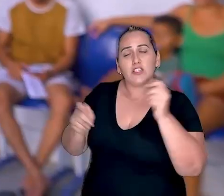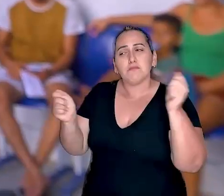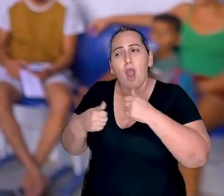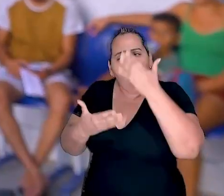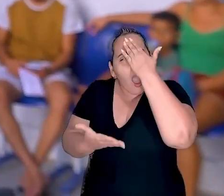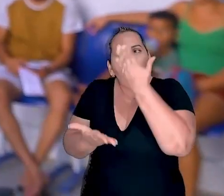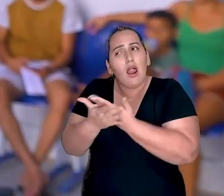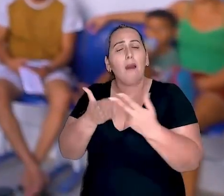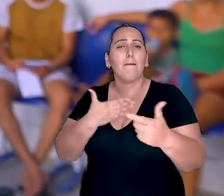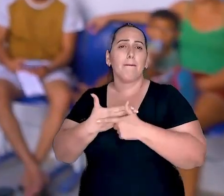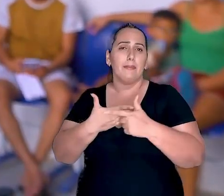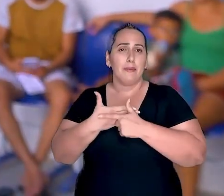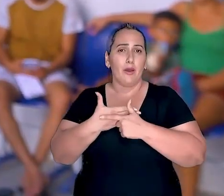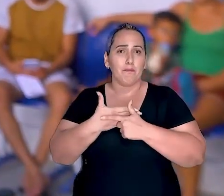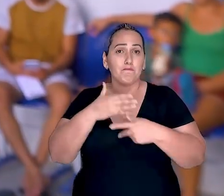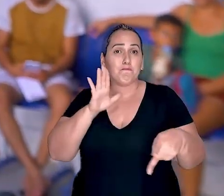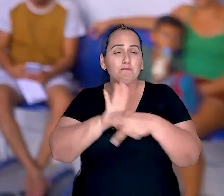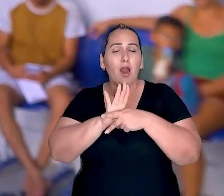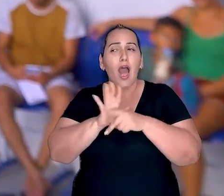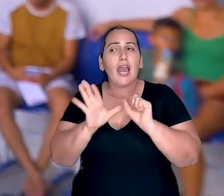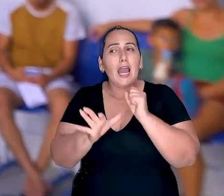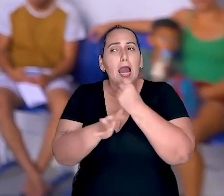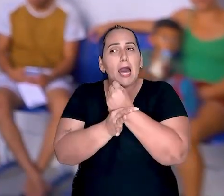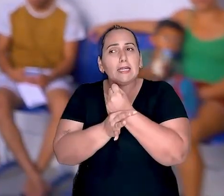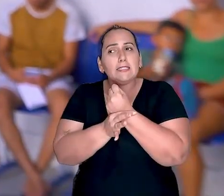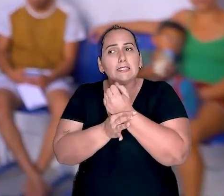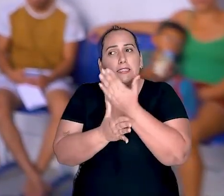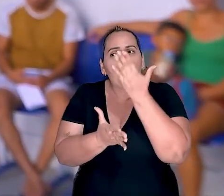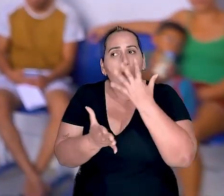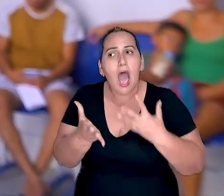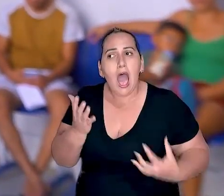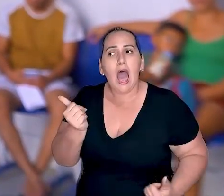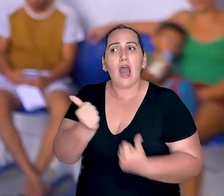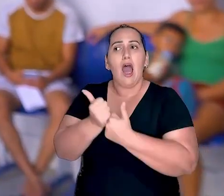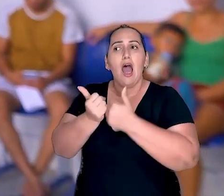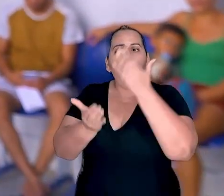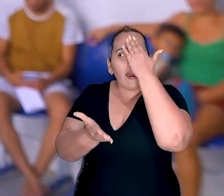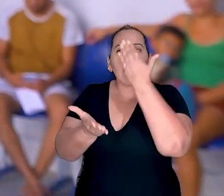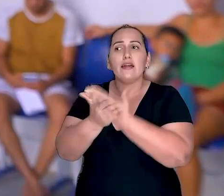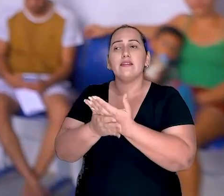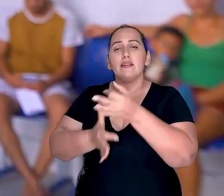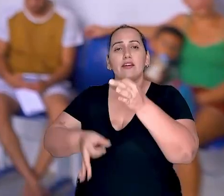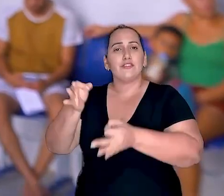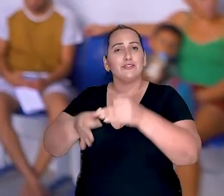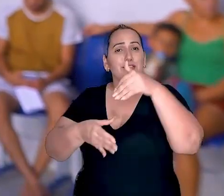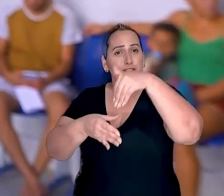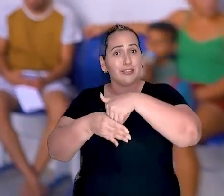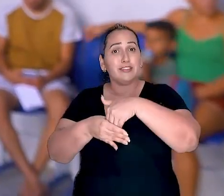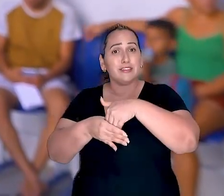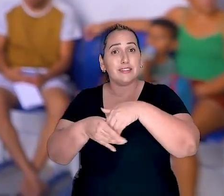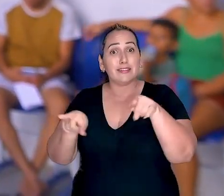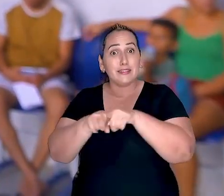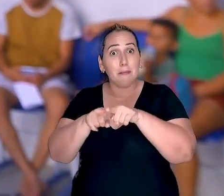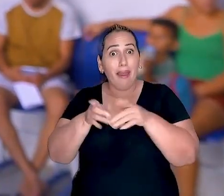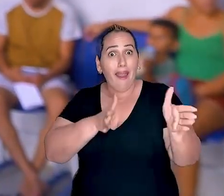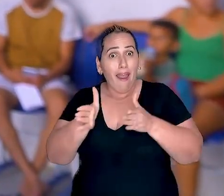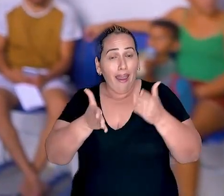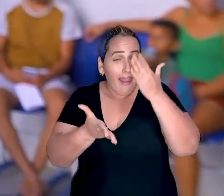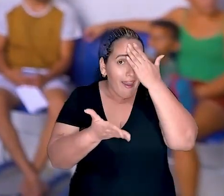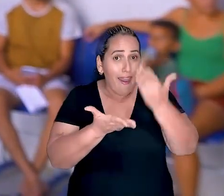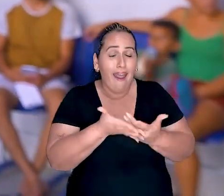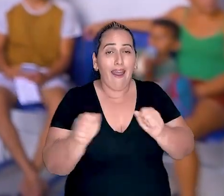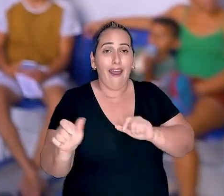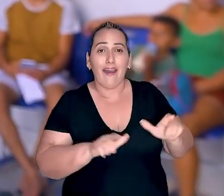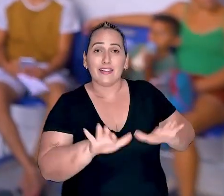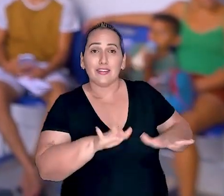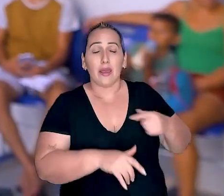máxima qualidade o seu papel, que é garantia da democracia, o acesso livre ao eleitor, às urnas. Isso